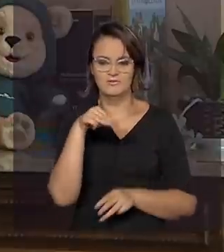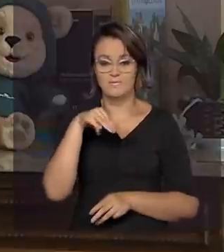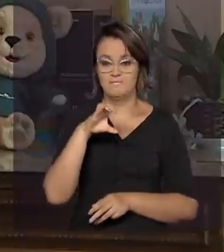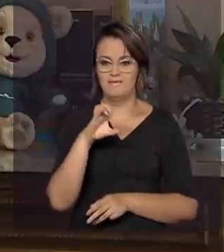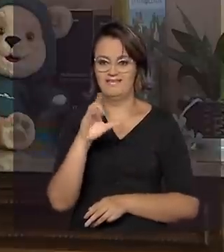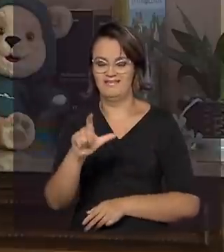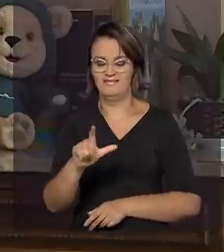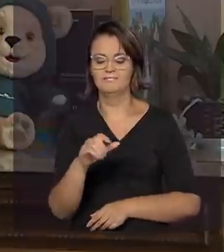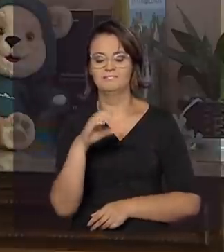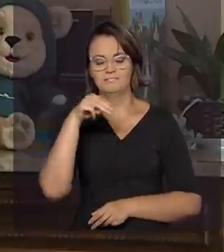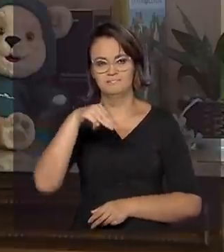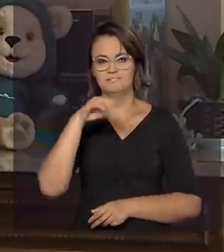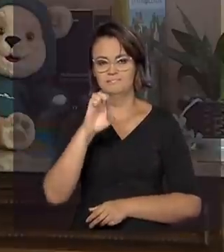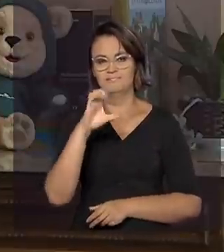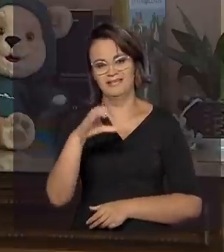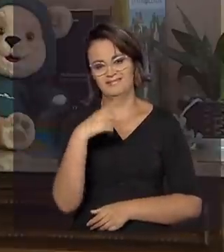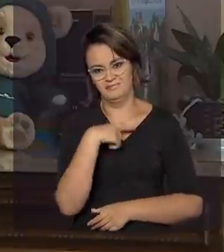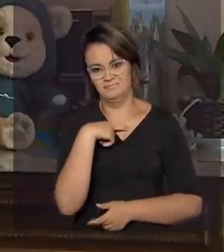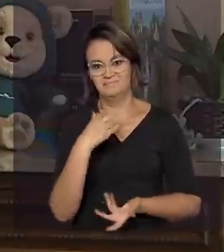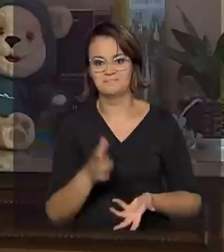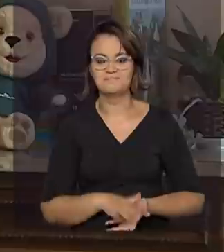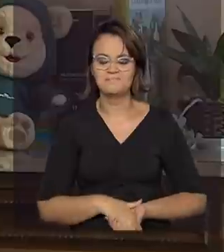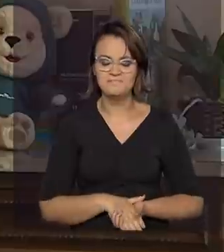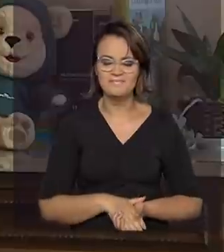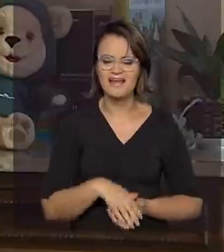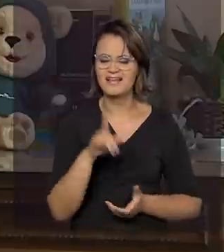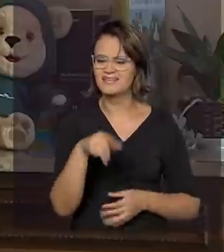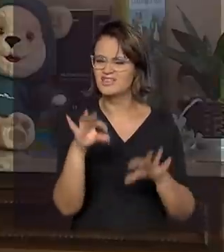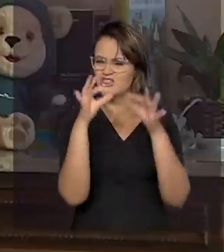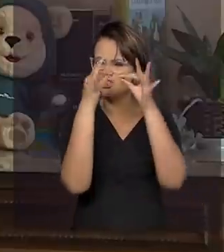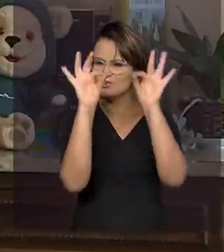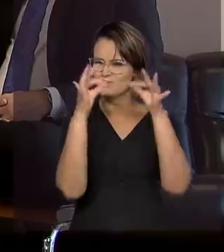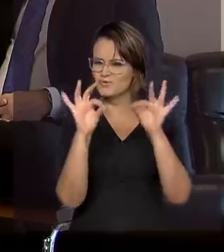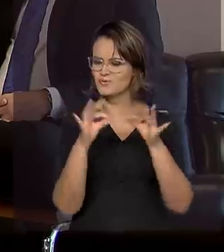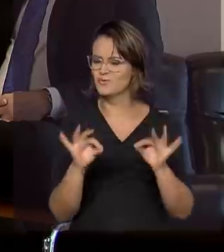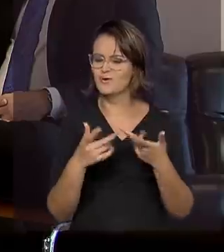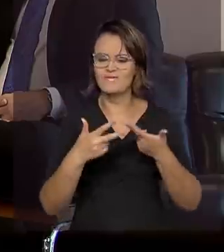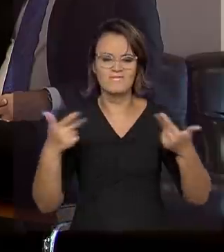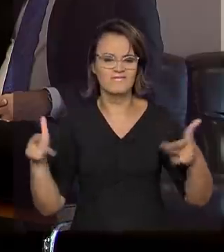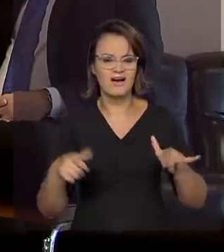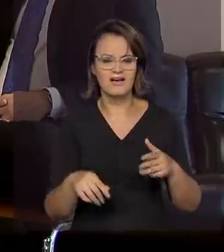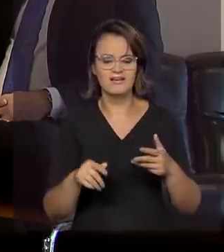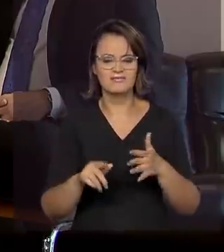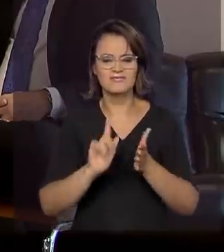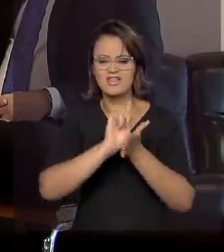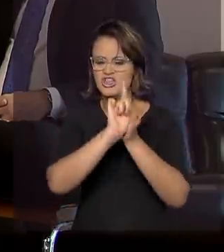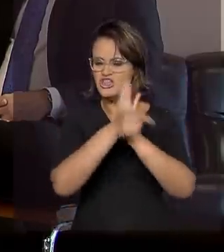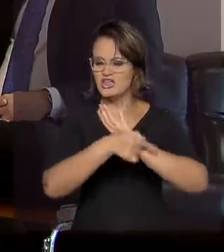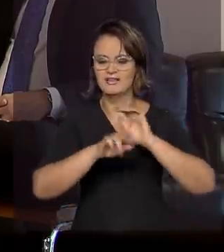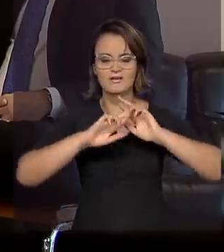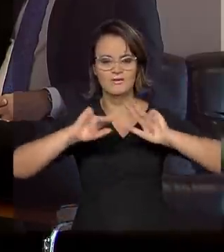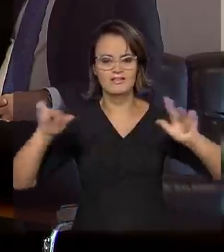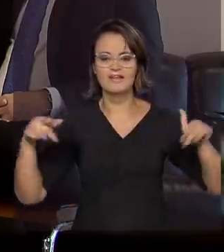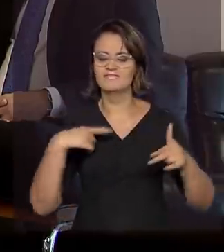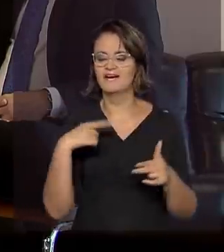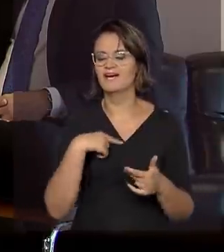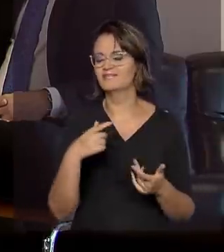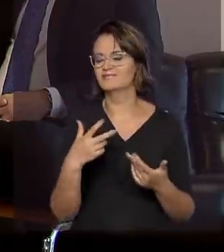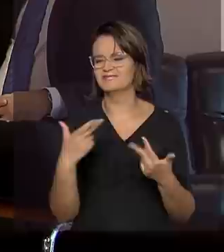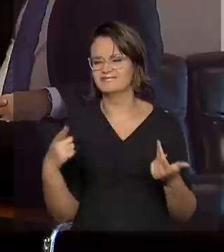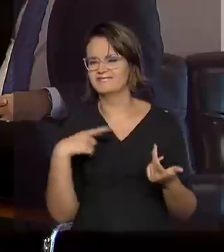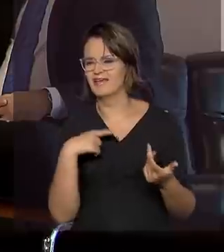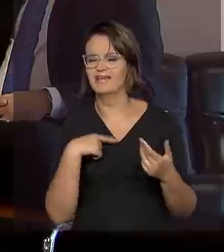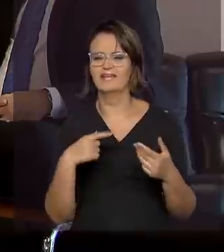Além da coleção Conta para mim, com vários títulos, são vários os gêneros literários. Você tem ali trava-línguas,